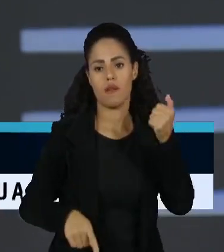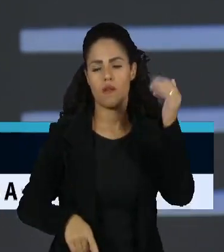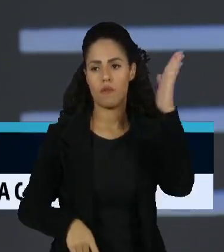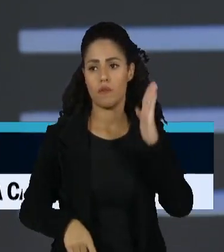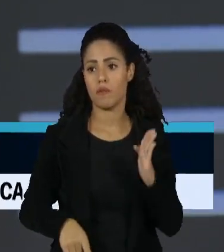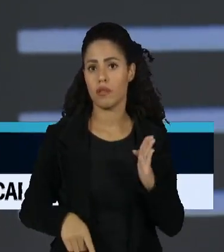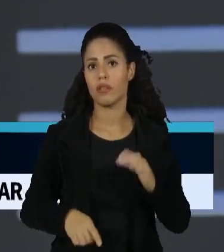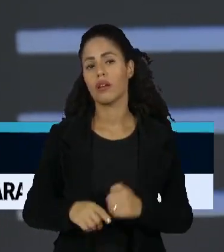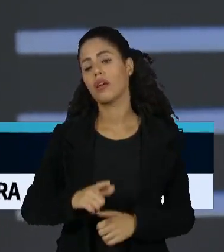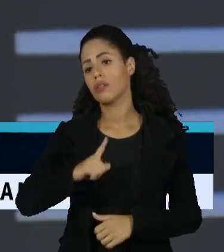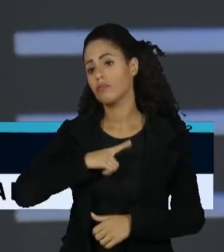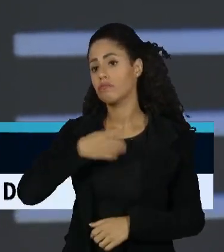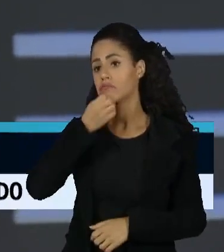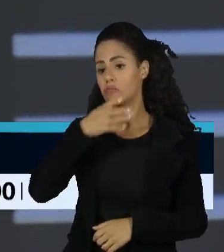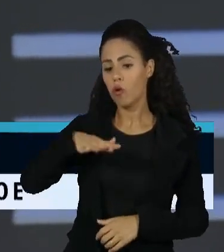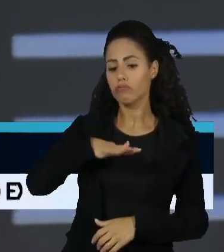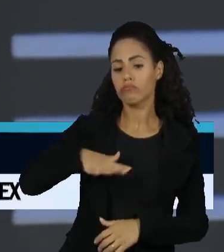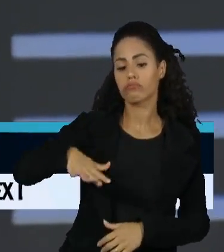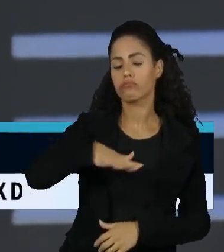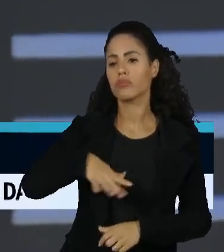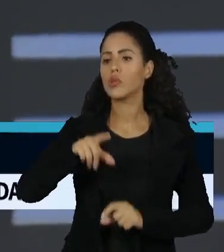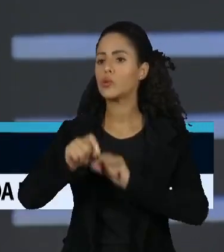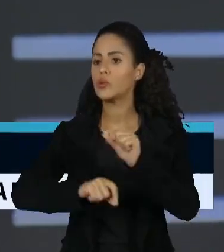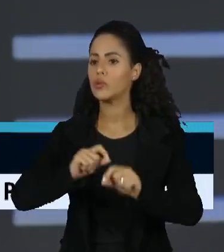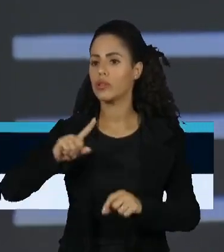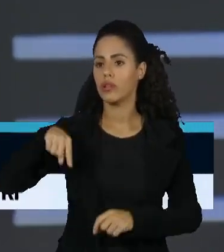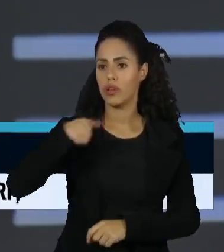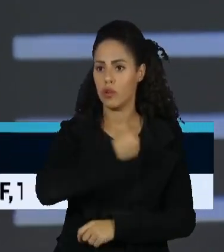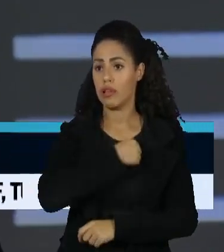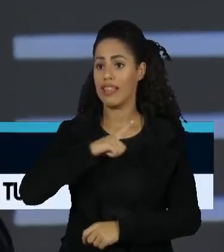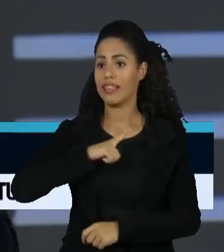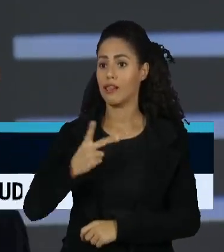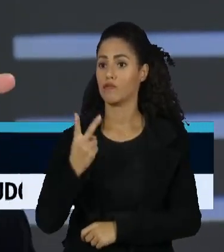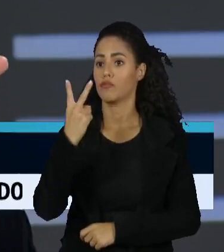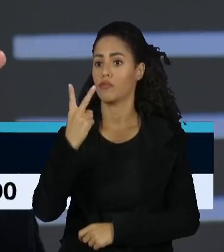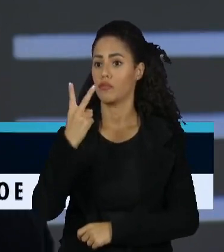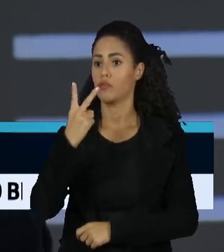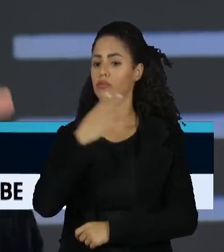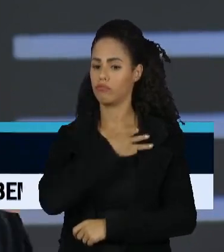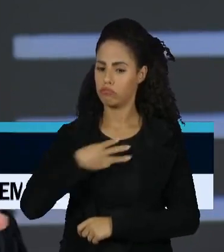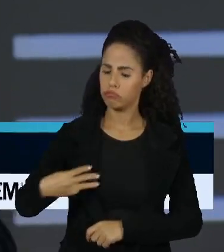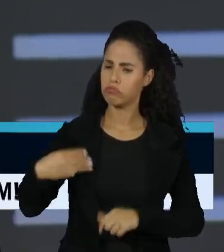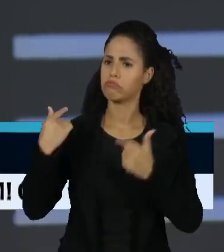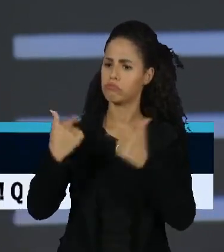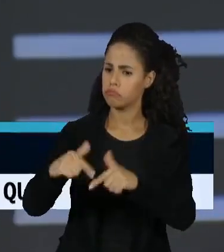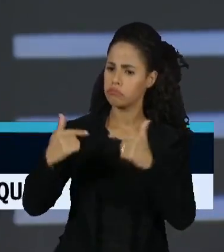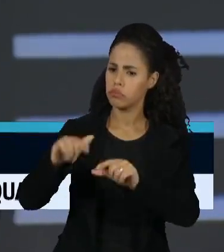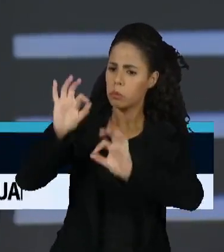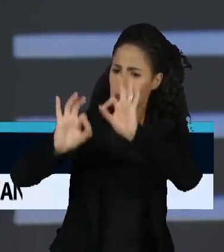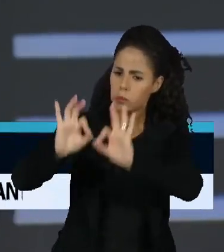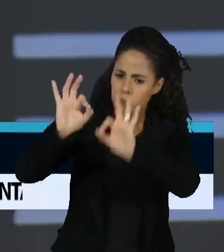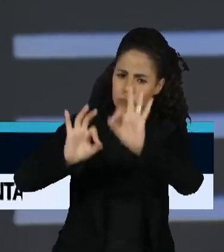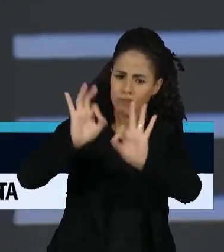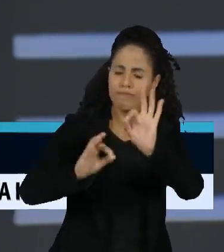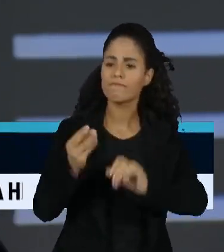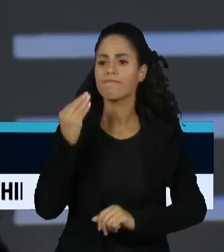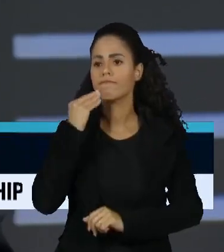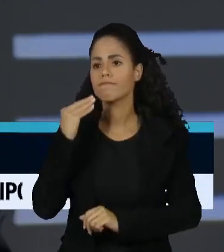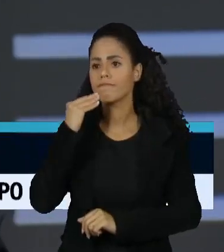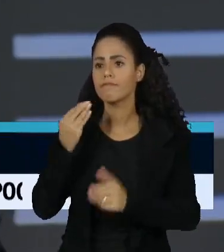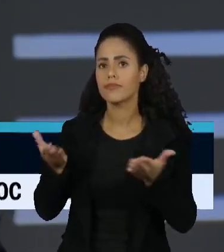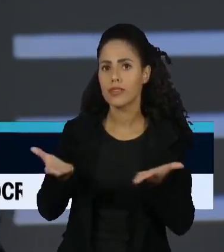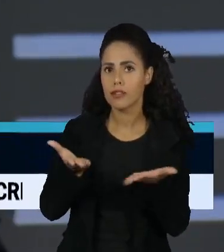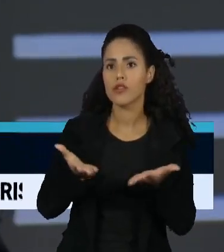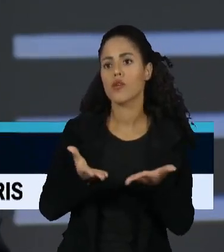tem um bom ambiente para isso, na medida em que a gente tem dois ministros trabalhando num plano de